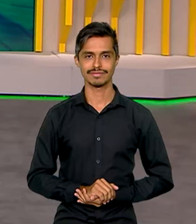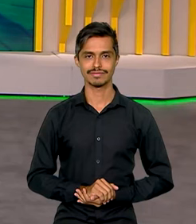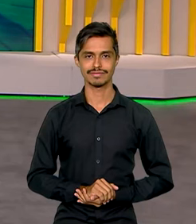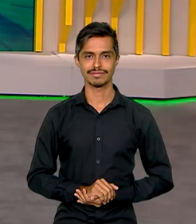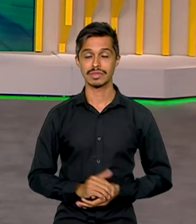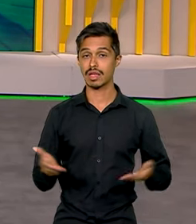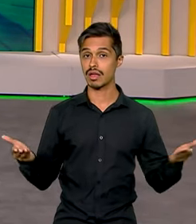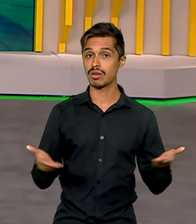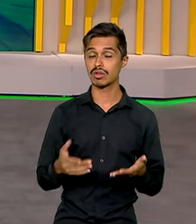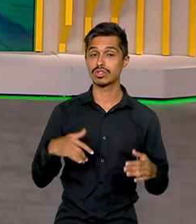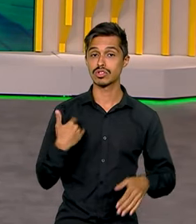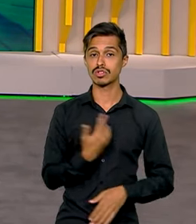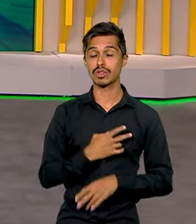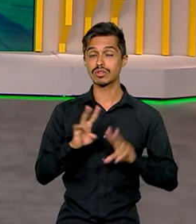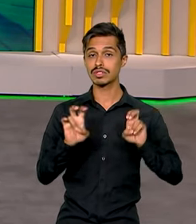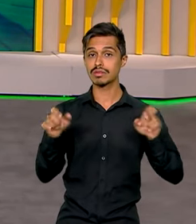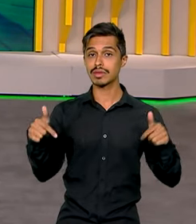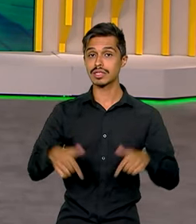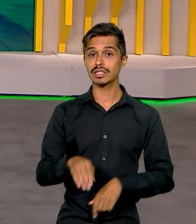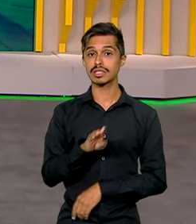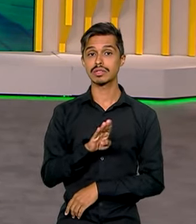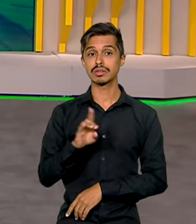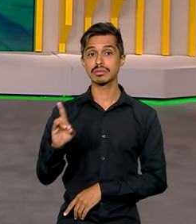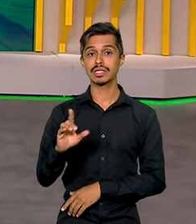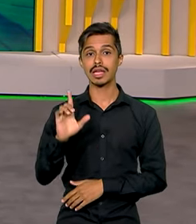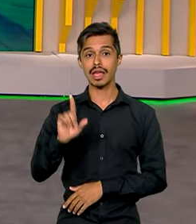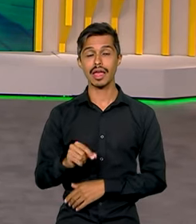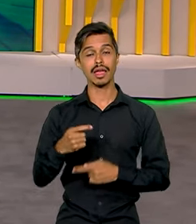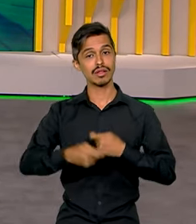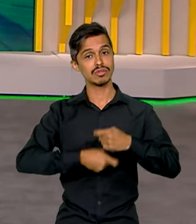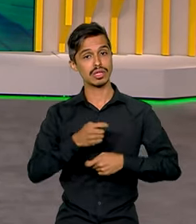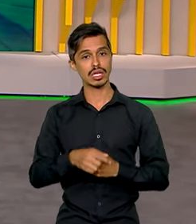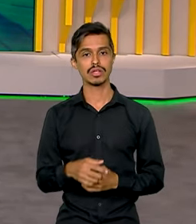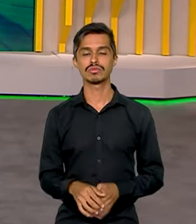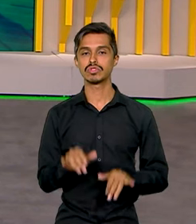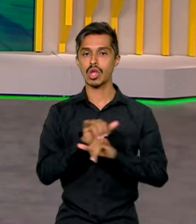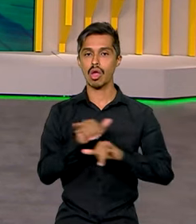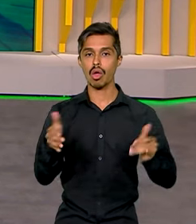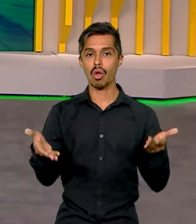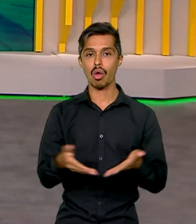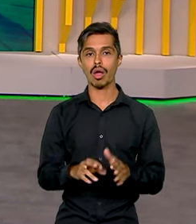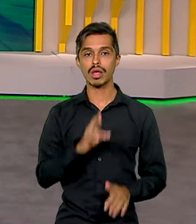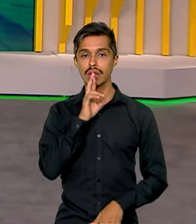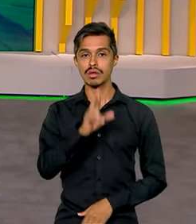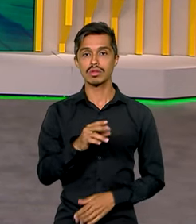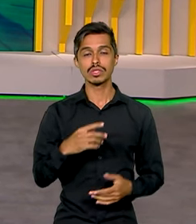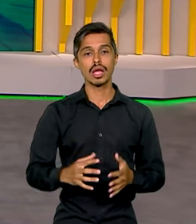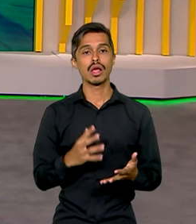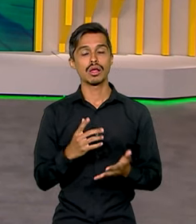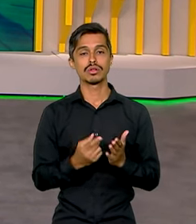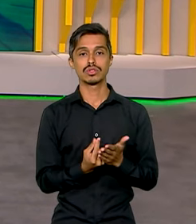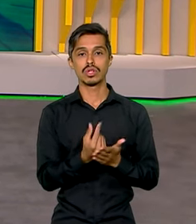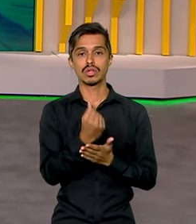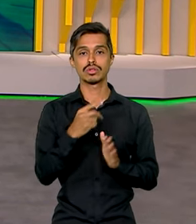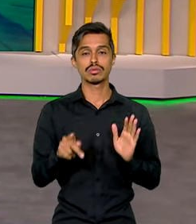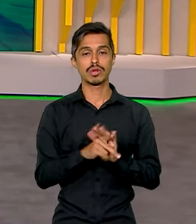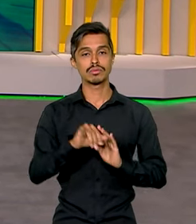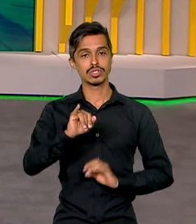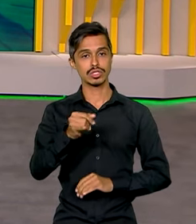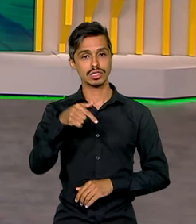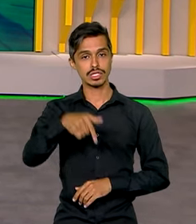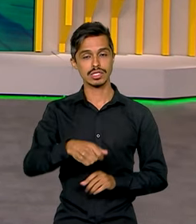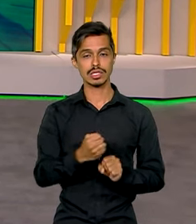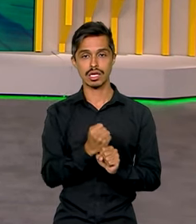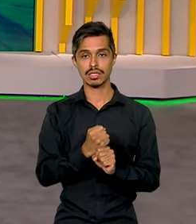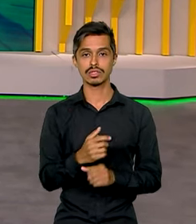E agora o nosso assunto aqui no Brasil em Dia é a economia. Foi divulgado hoje o resultado das contas públicas em janeiro deste